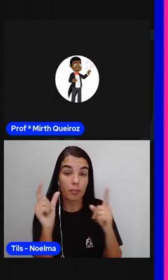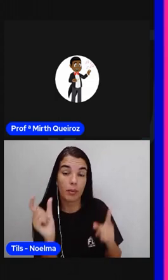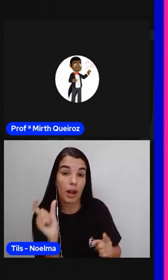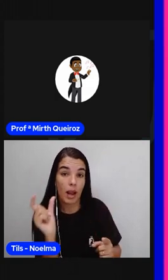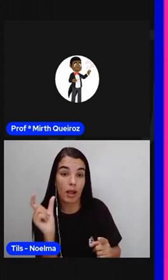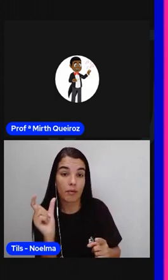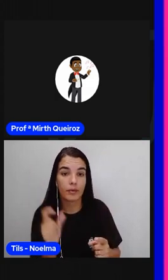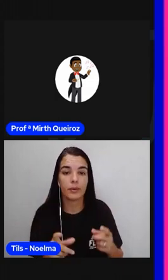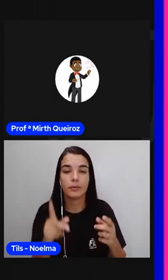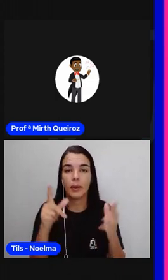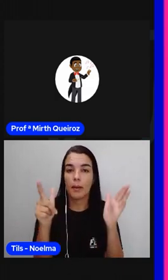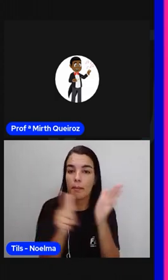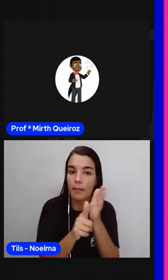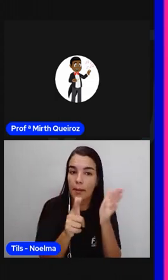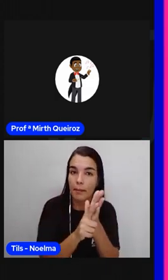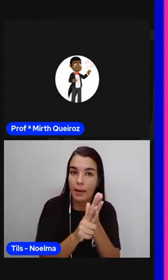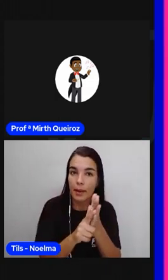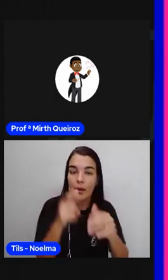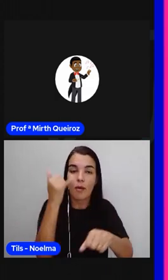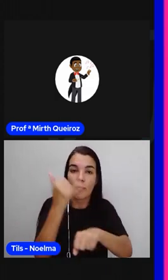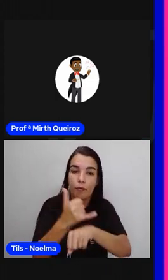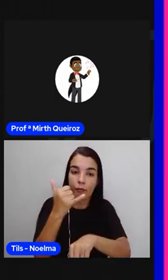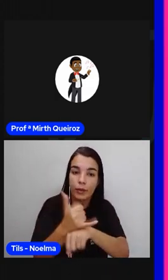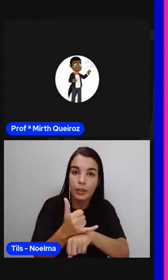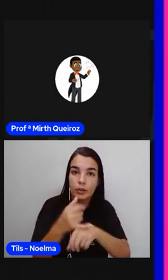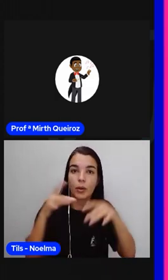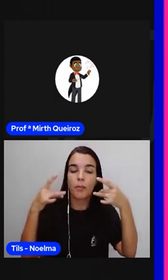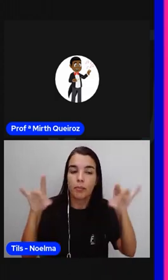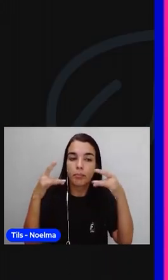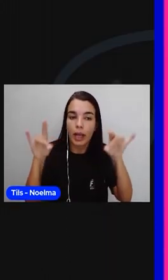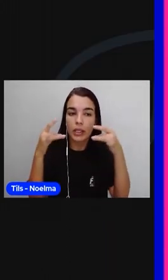Papel, vidro, plástico.